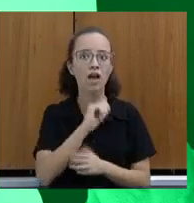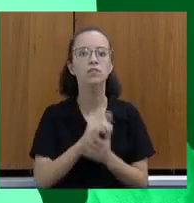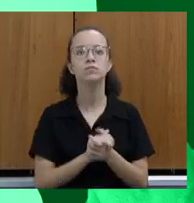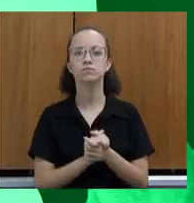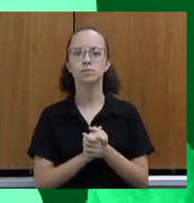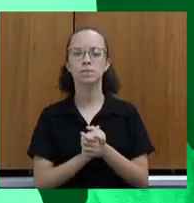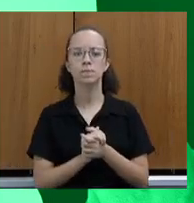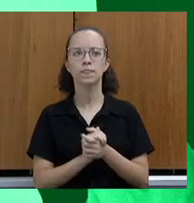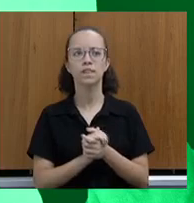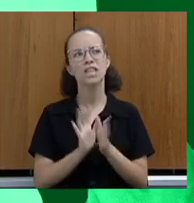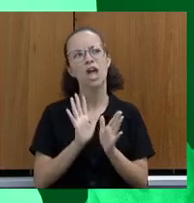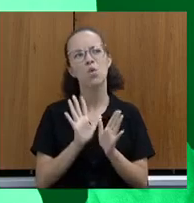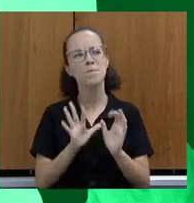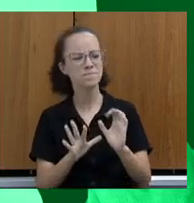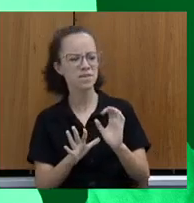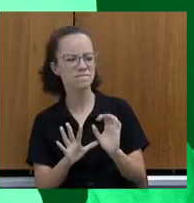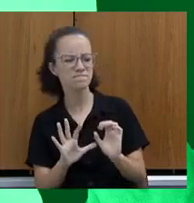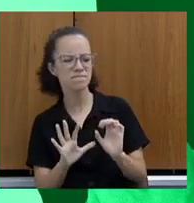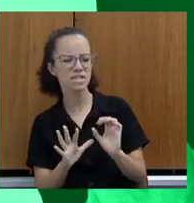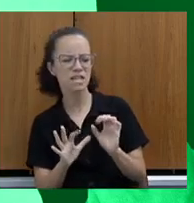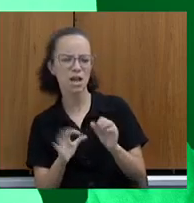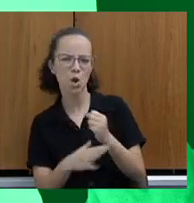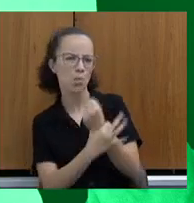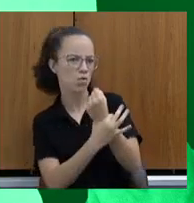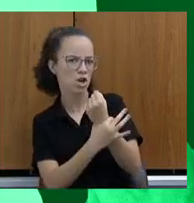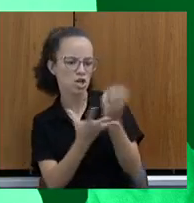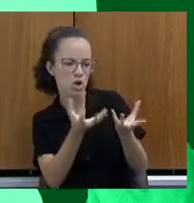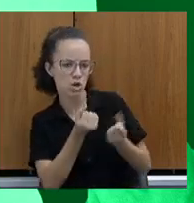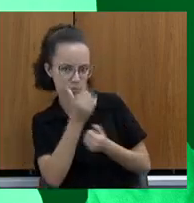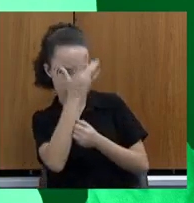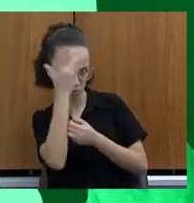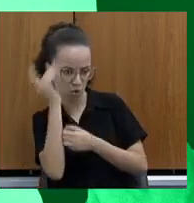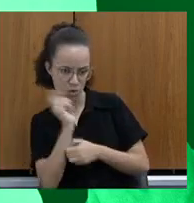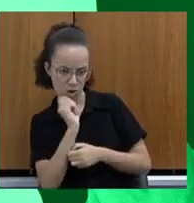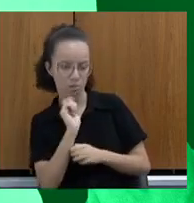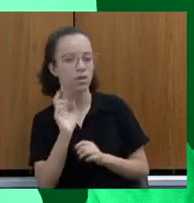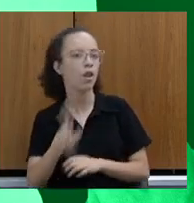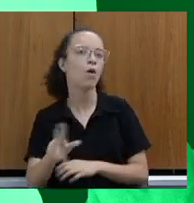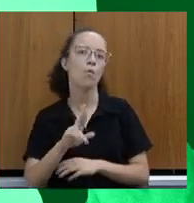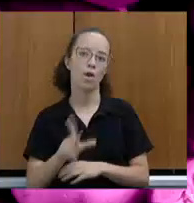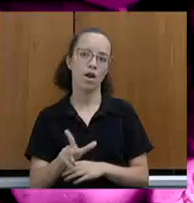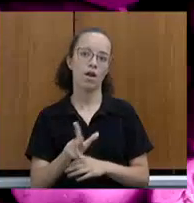Não na questão de prevenção e acolhimento dessas pessoas usuárias de drogas.